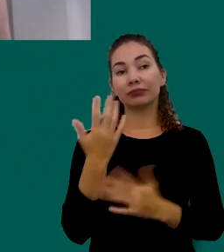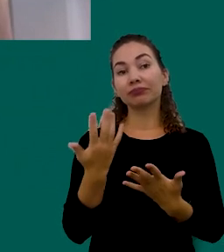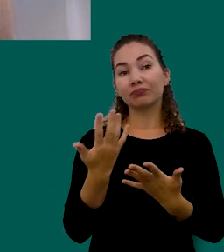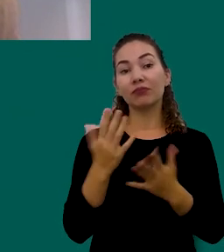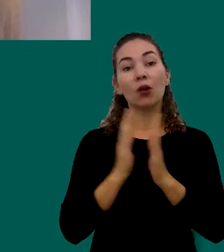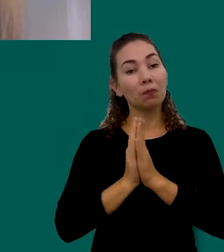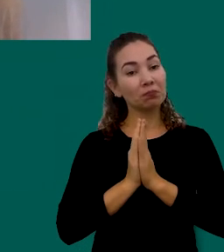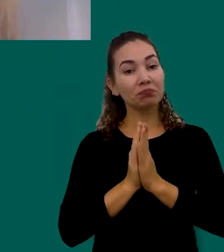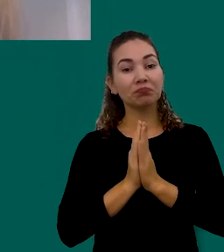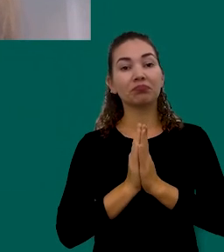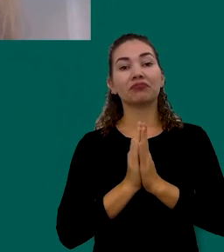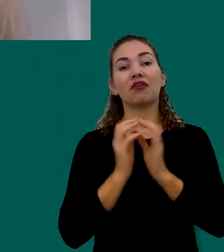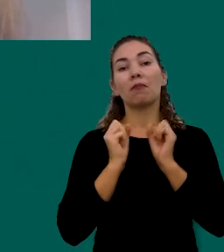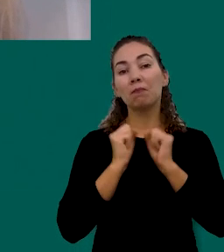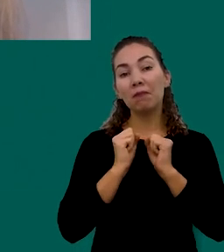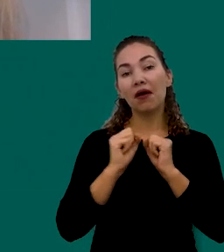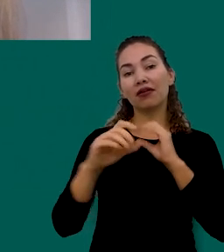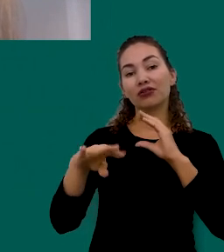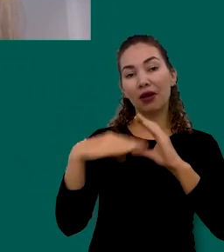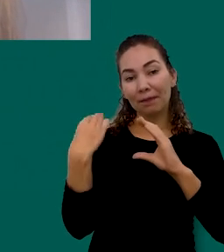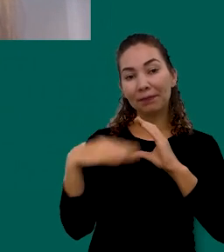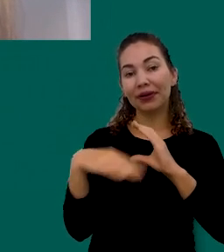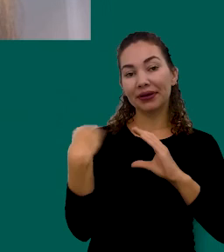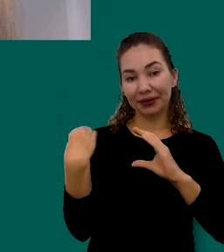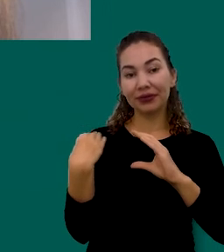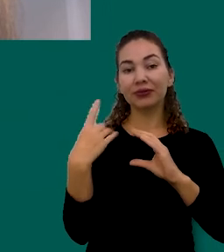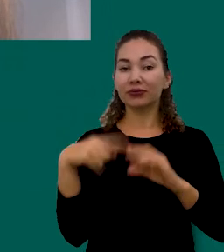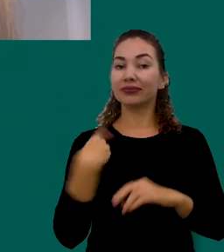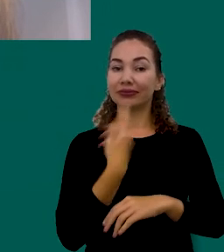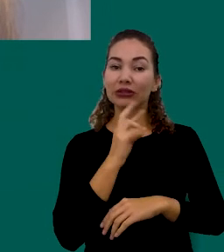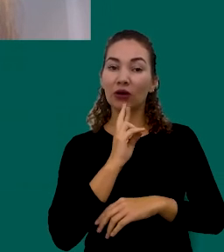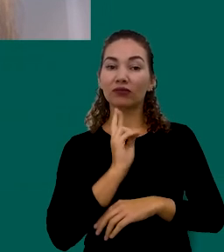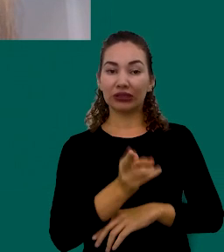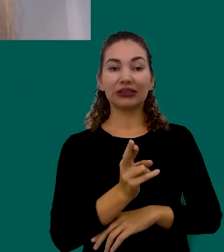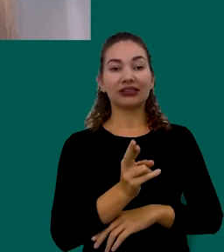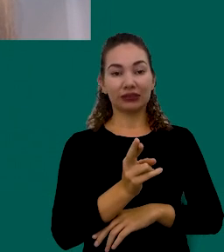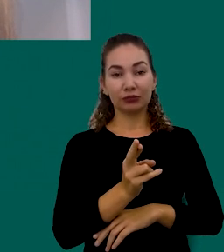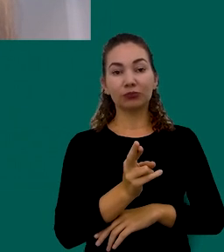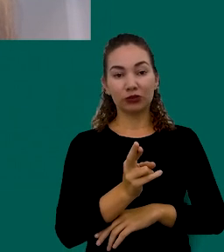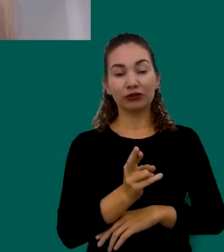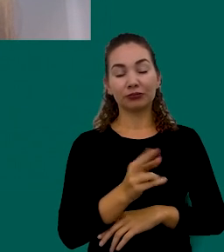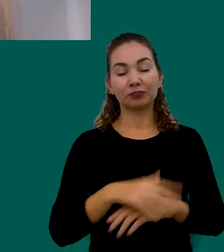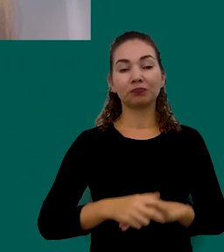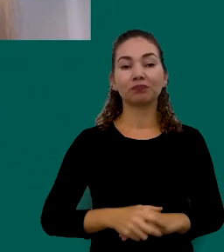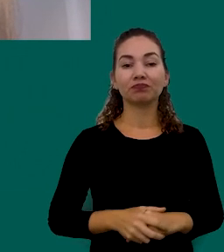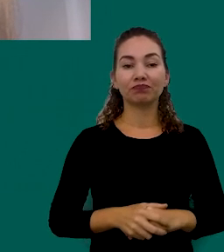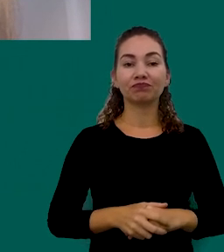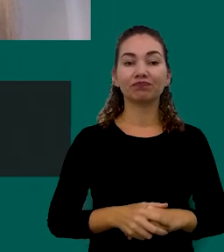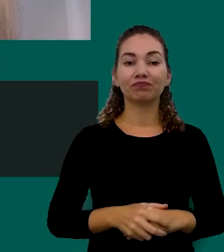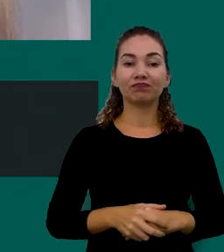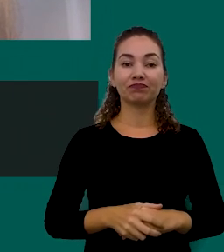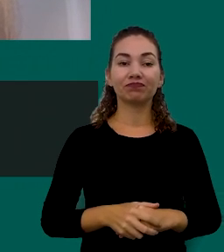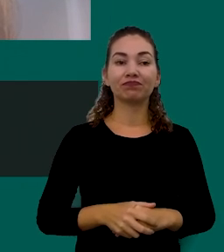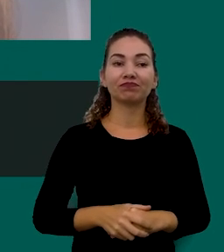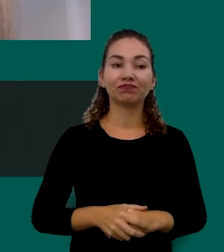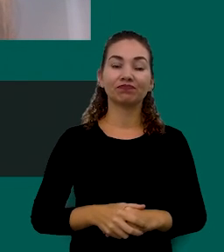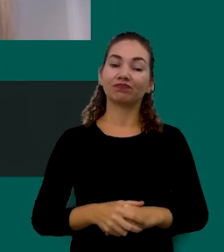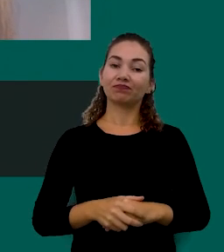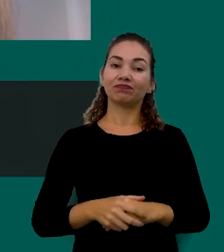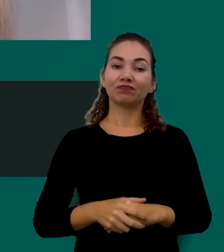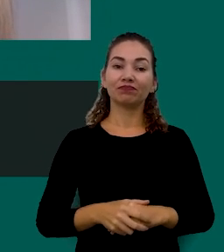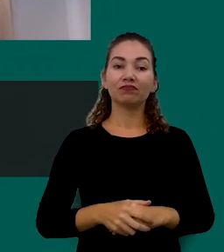Por Favor Podem Nos Encaminhar Por E-mail Que Estaremos Dando Retorno Para Vocês Em Relação As Suas Dúvidas